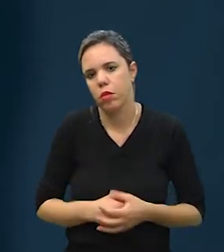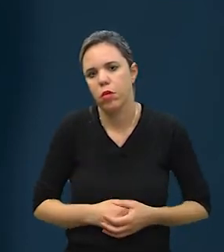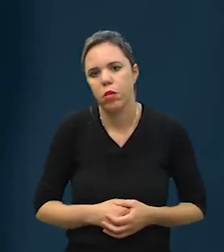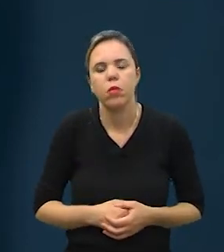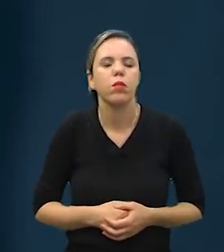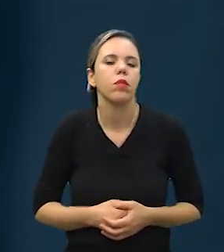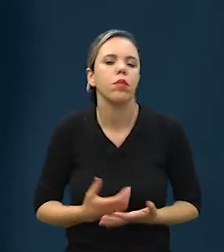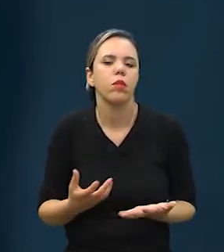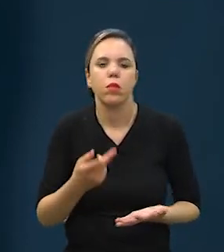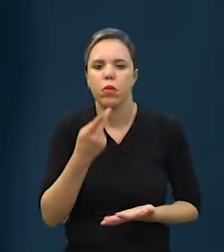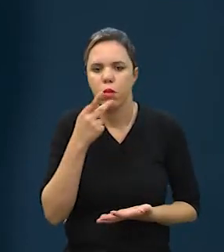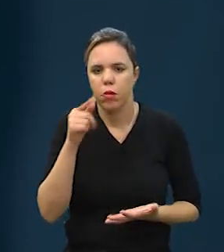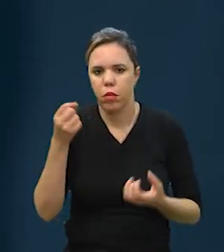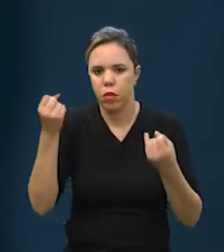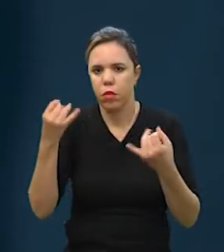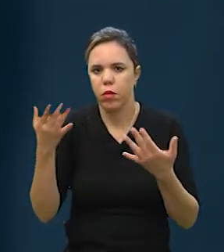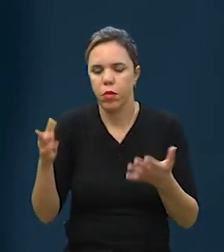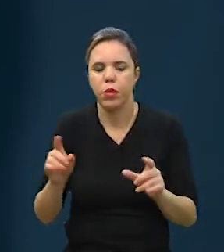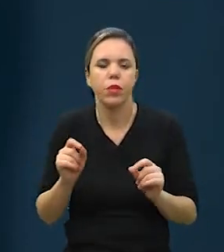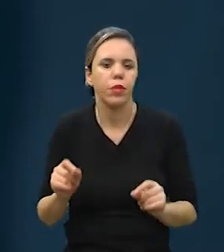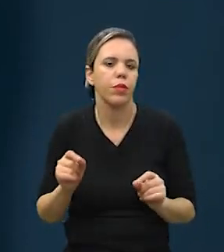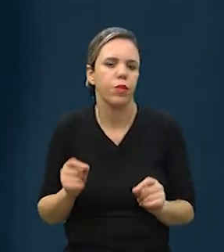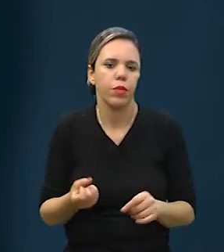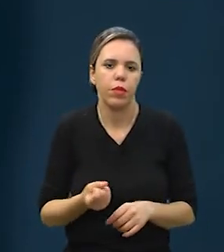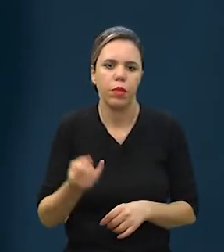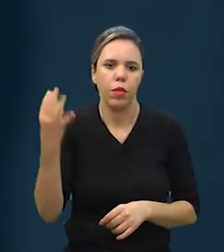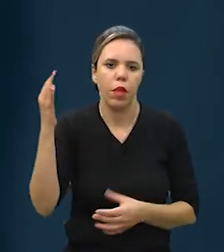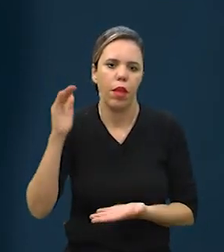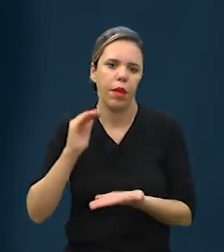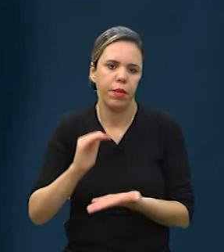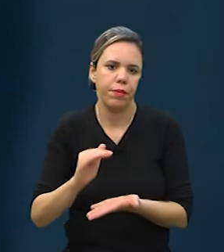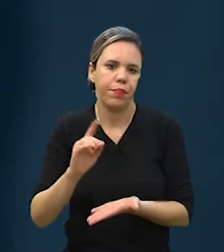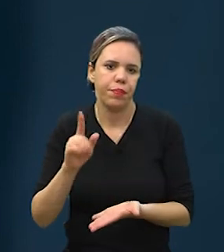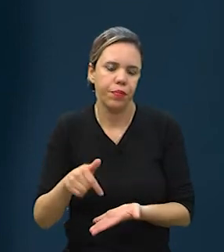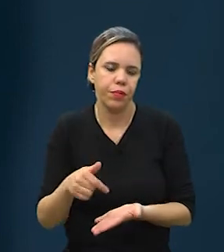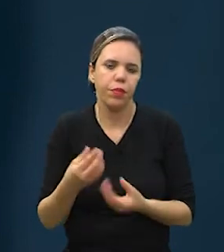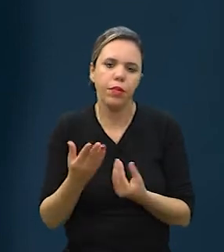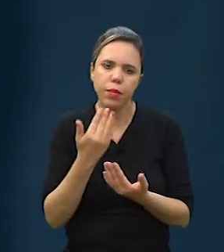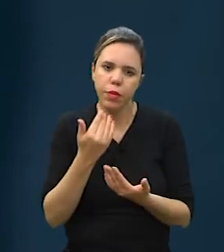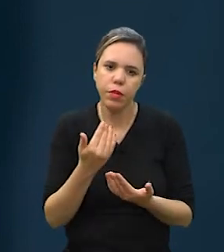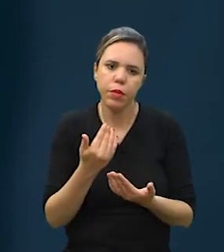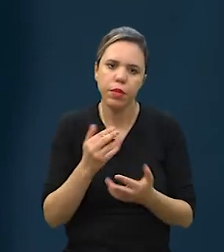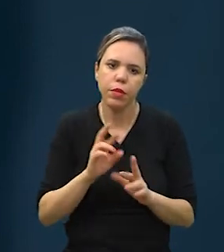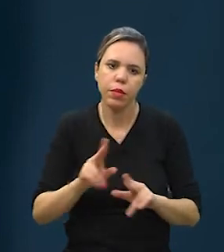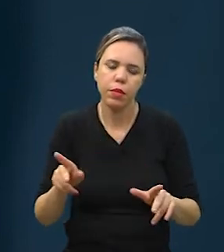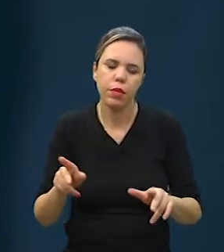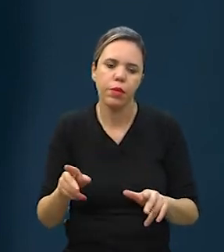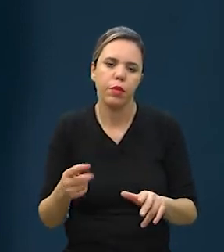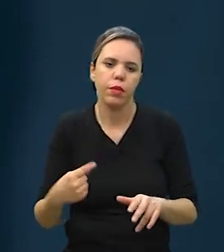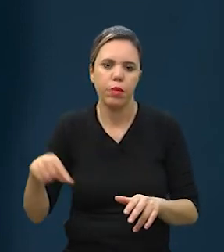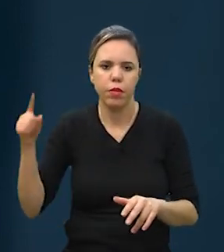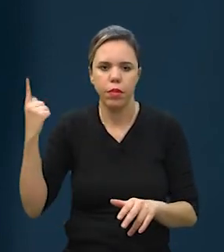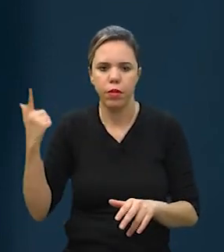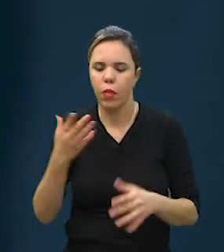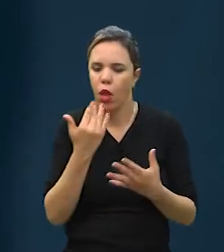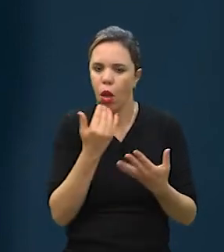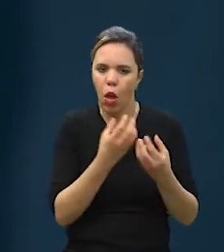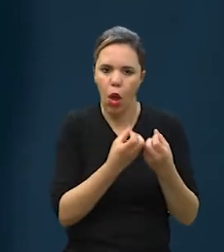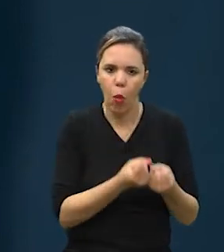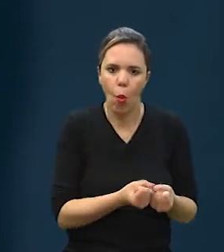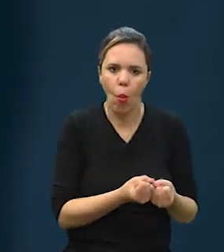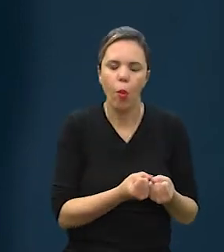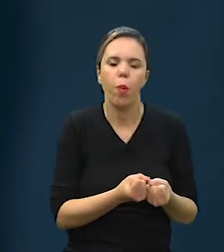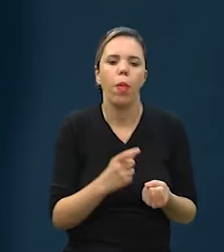quilo. Porém, o eu queria explicar é que essa quantidade, ela é servida de uma maneira completamente diferente da